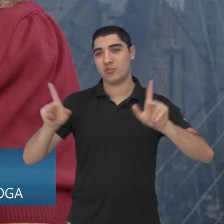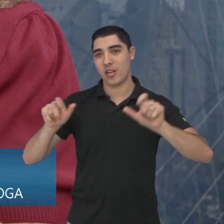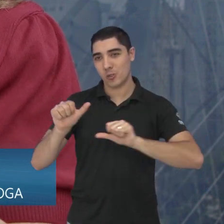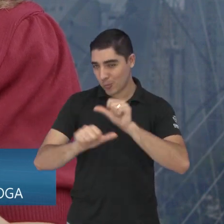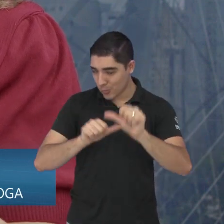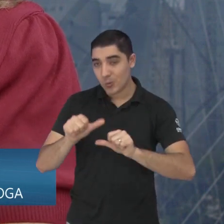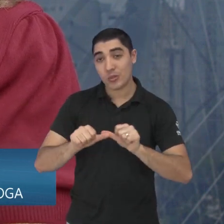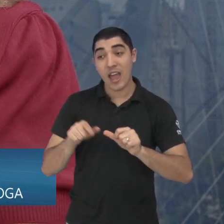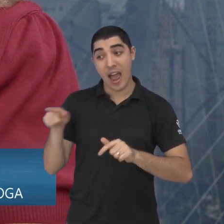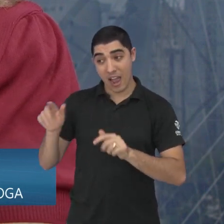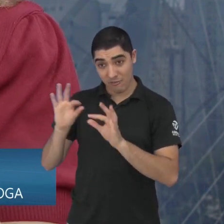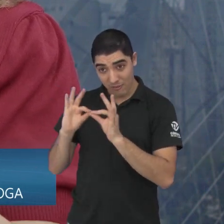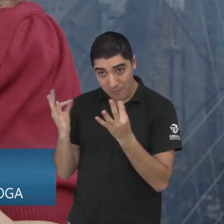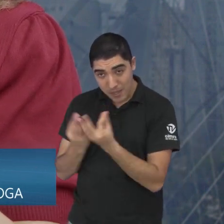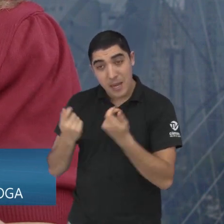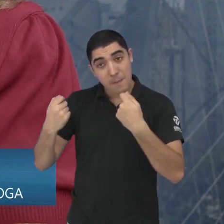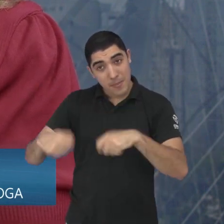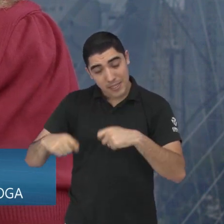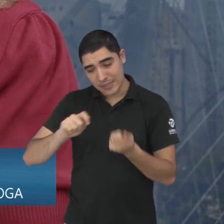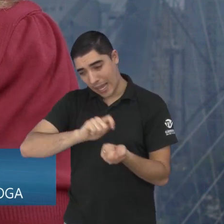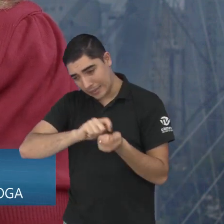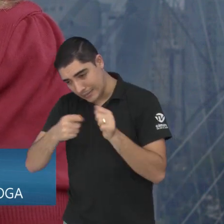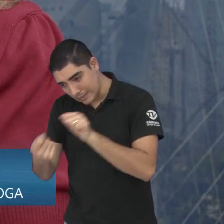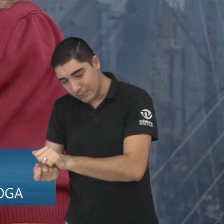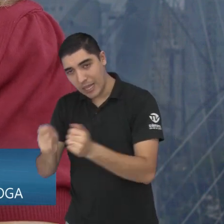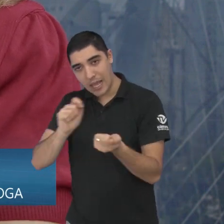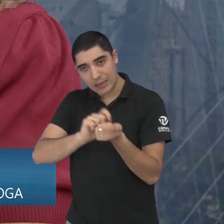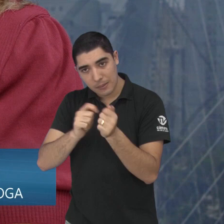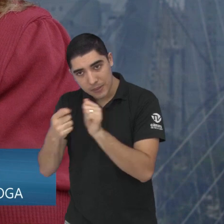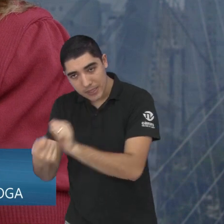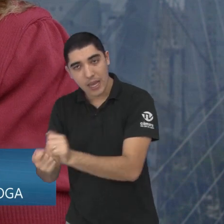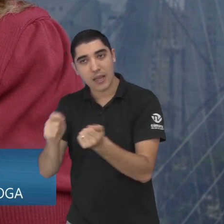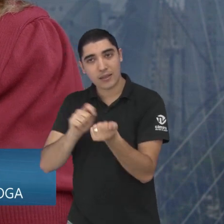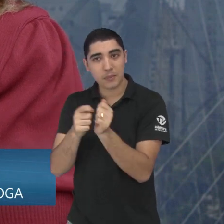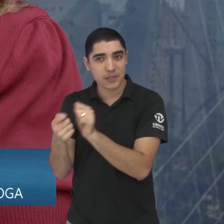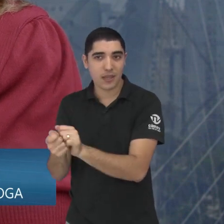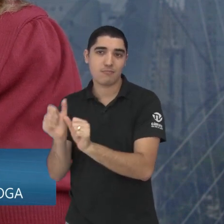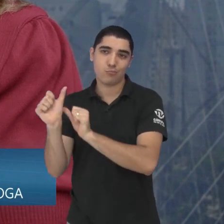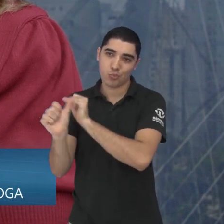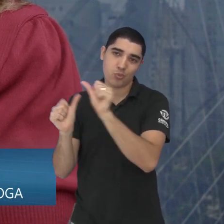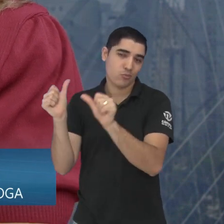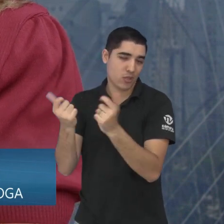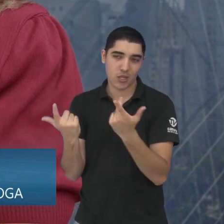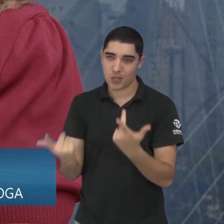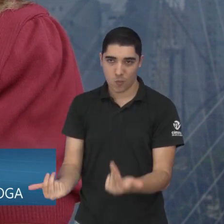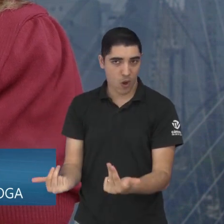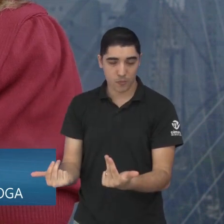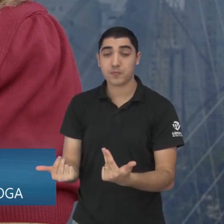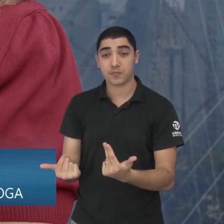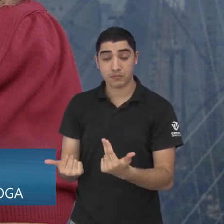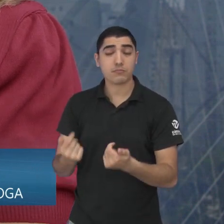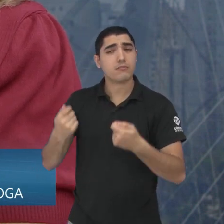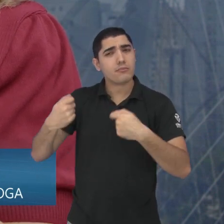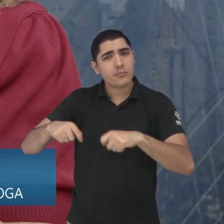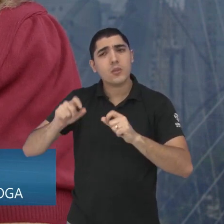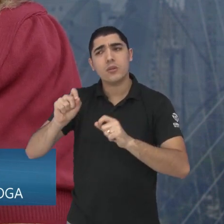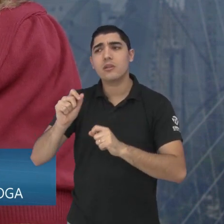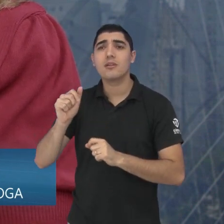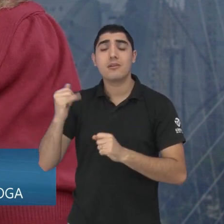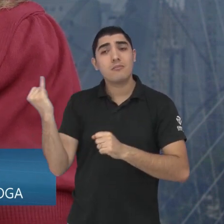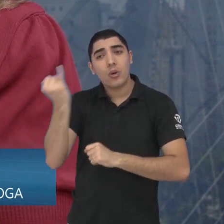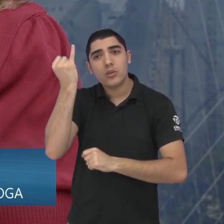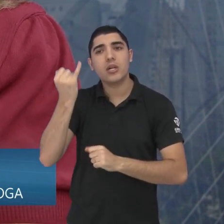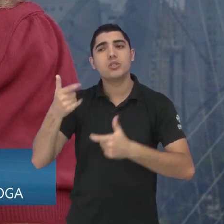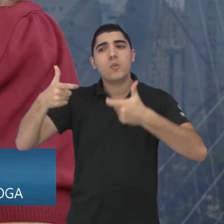demandas vão surgindo. E essa família precisa se readaptar para atender essas demandas, né? Agora, ter esses